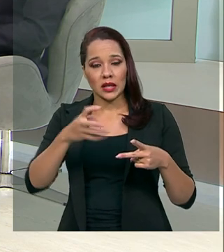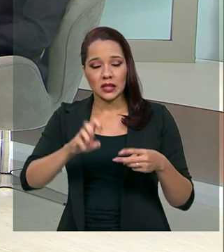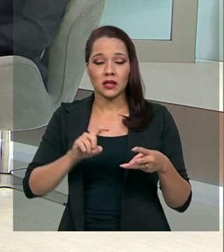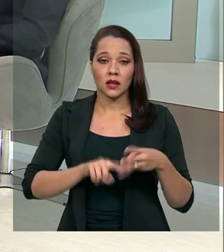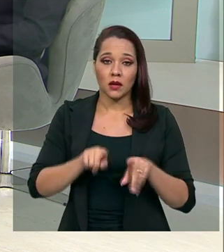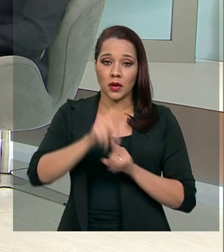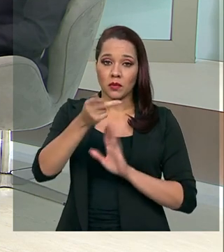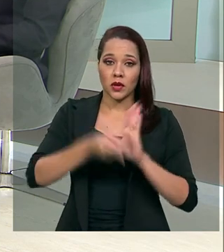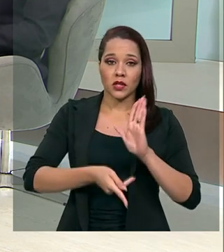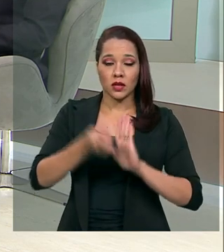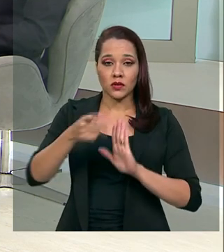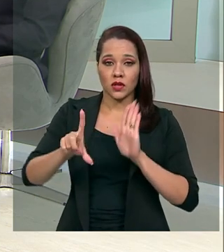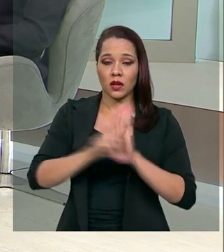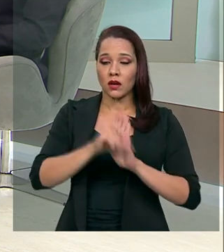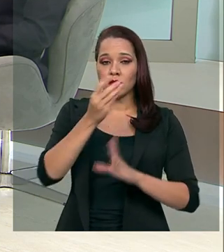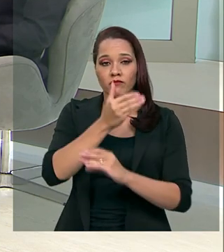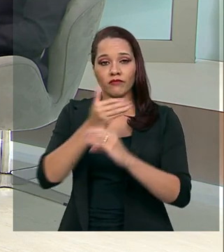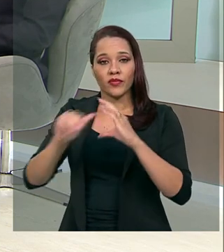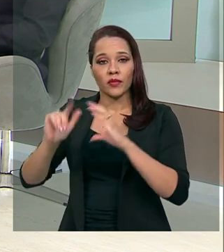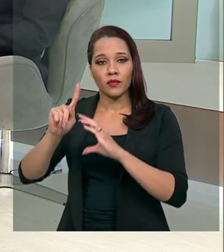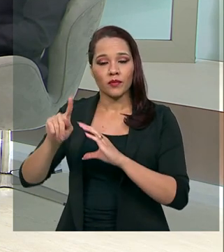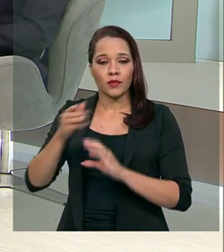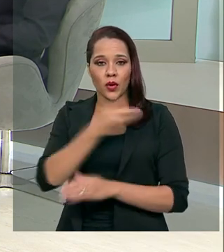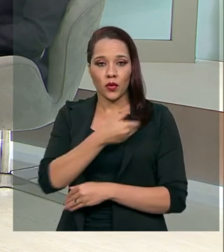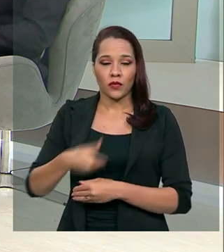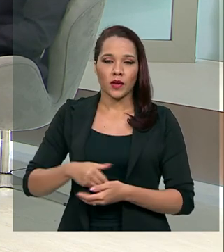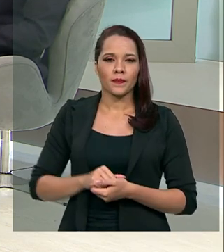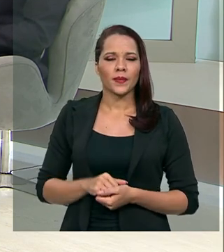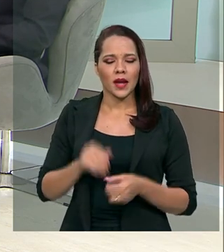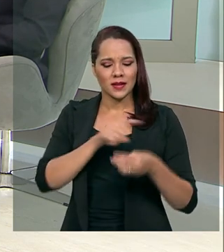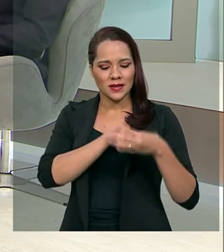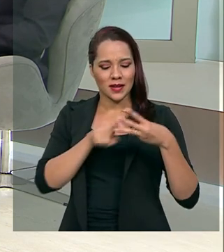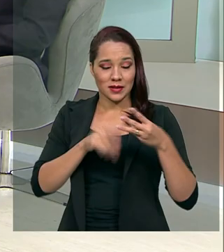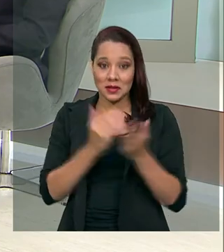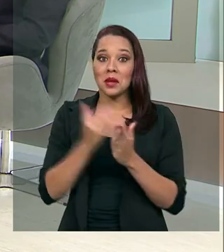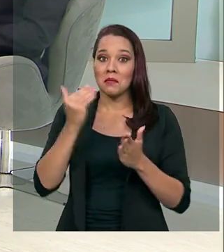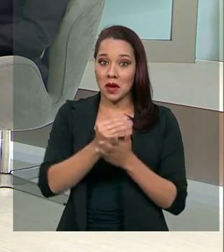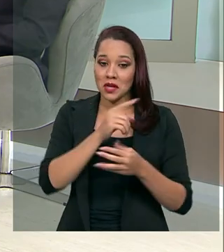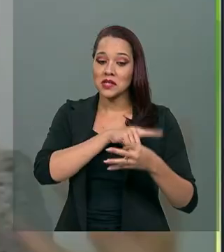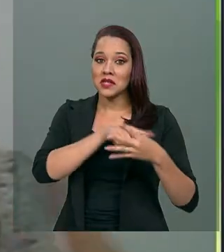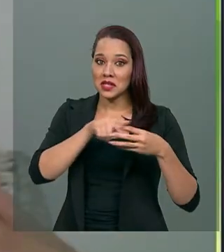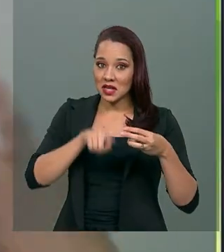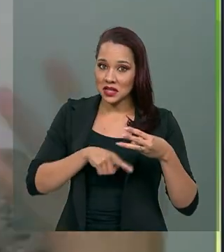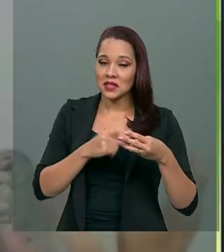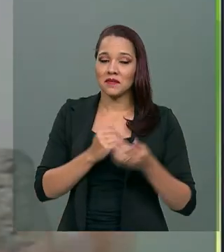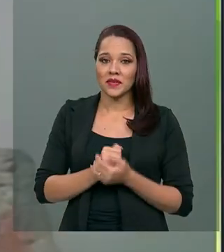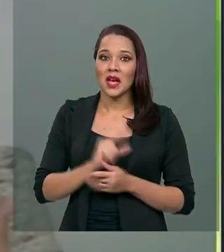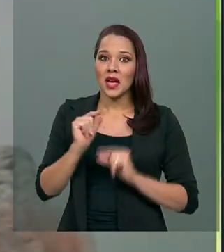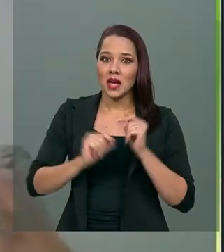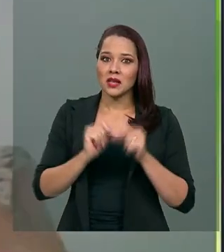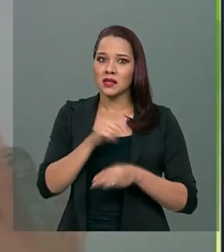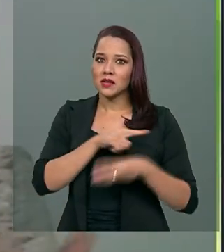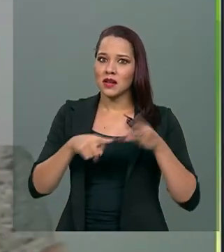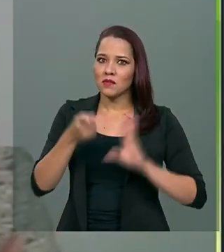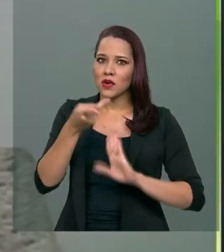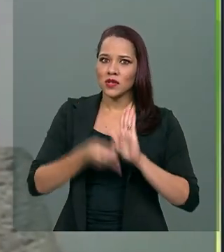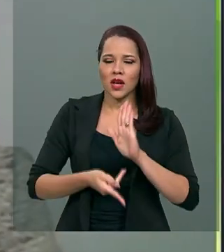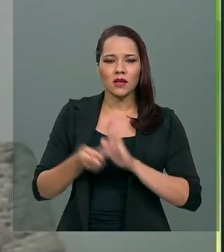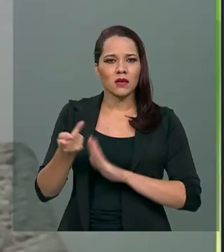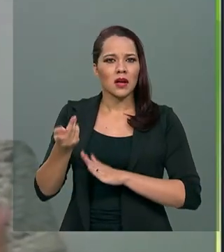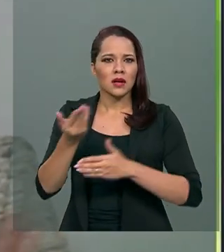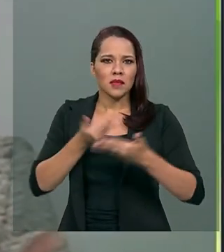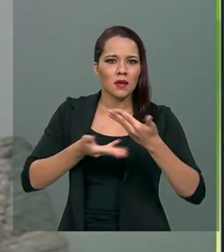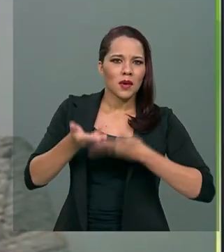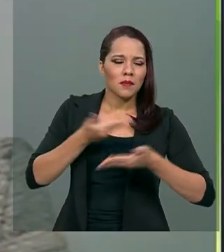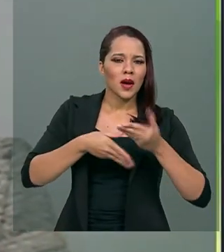enviado pelo governo. O que que esses três projetos, e tem mais de três, viu, que estão tramitando ali, orbitando, né, a Comissão